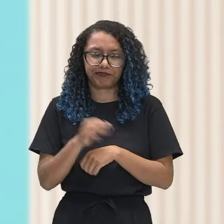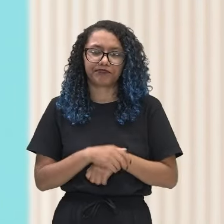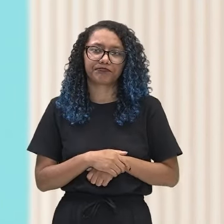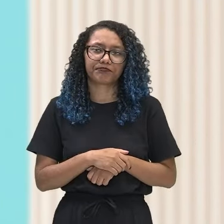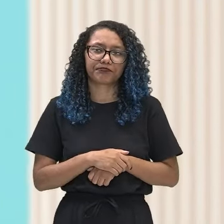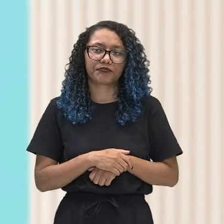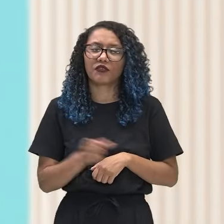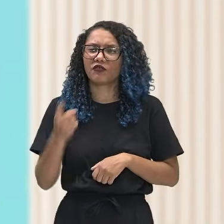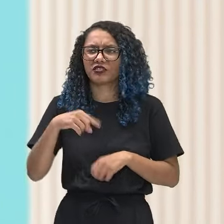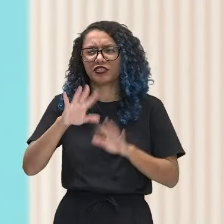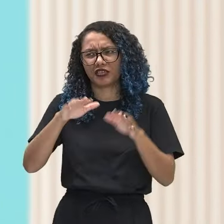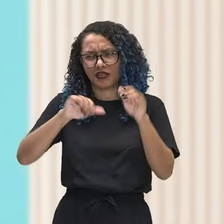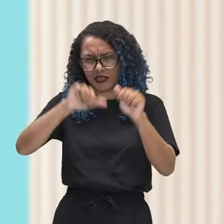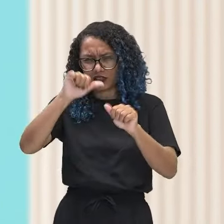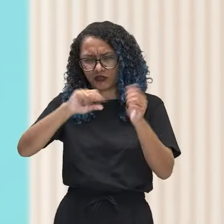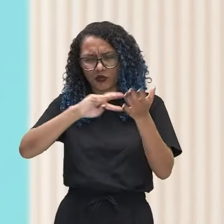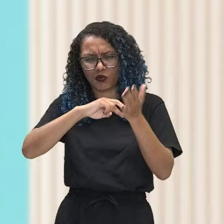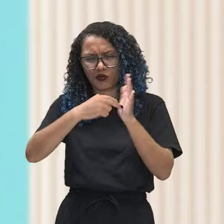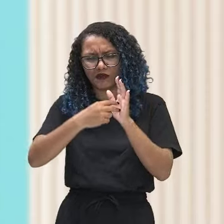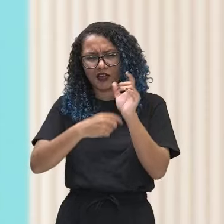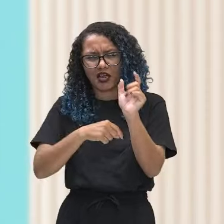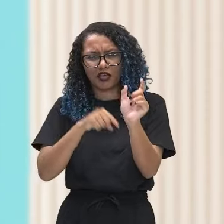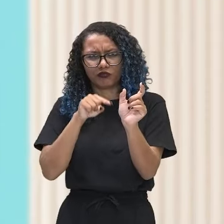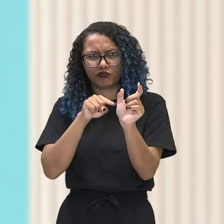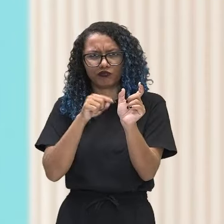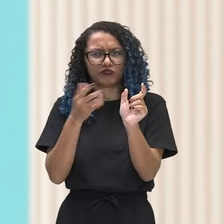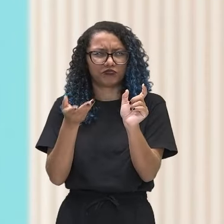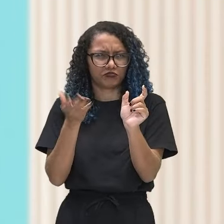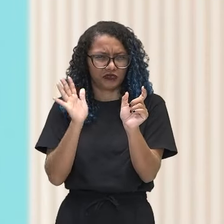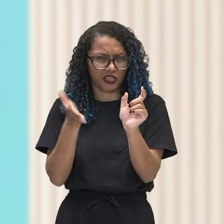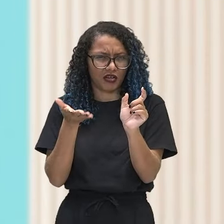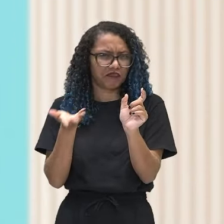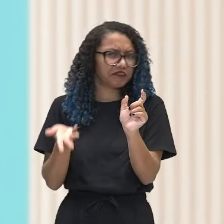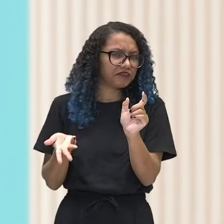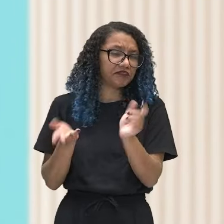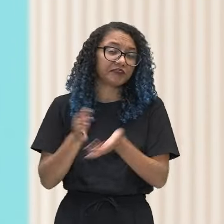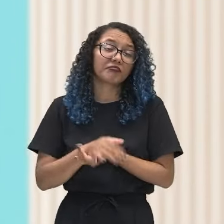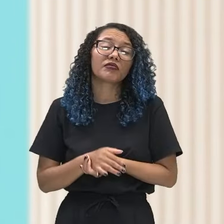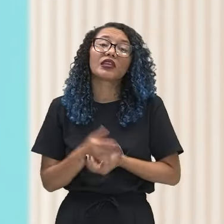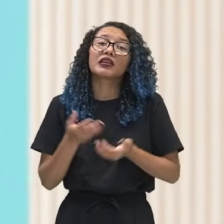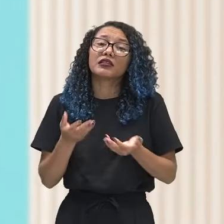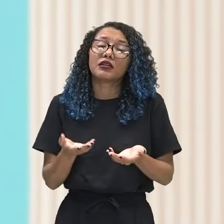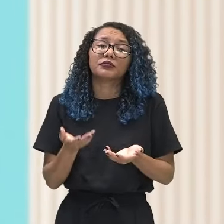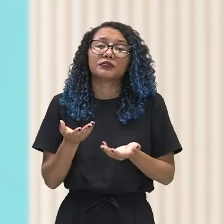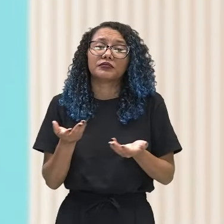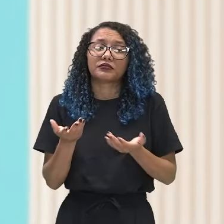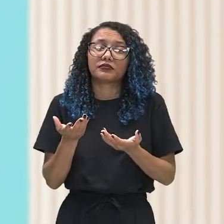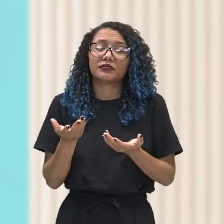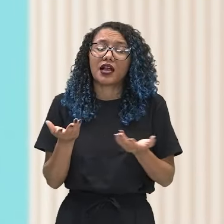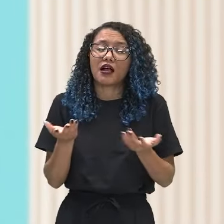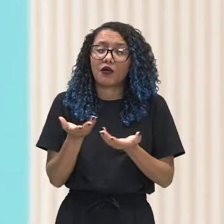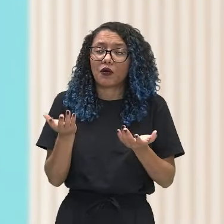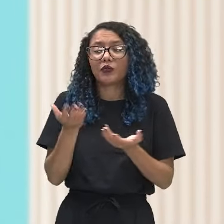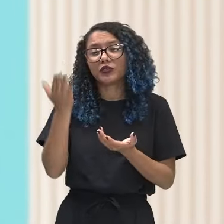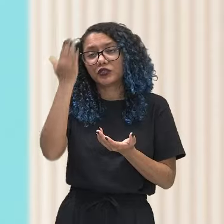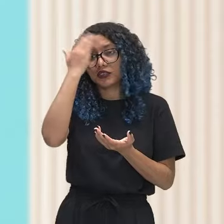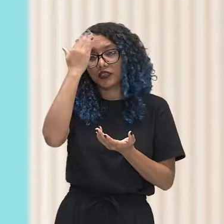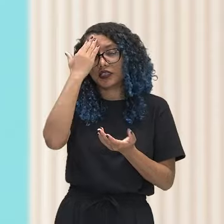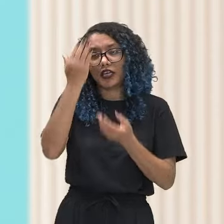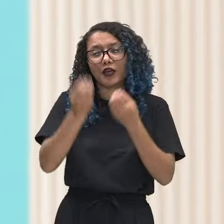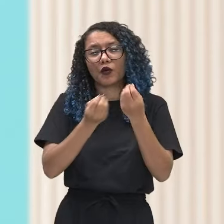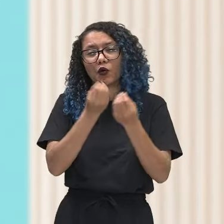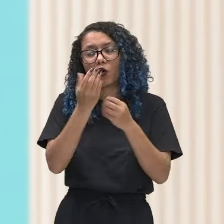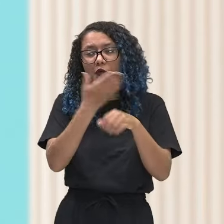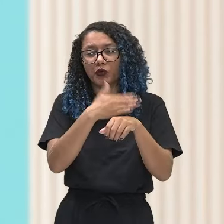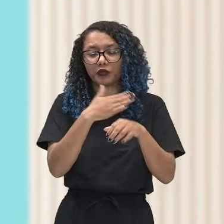analisar o significado do que é ser jovem? Para a gente poder entender direitinho qual é a relação das